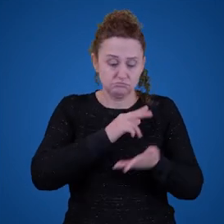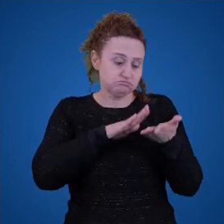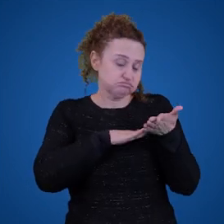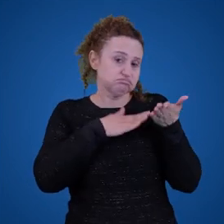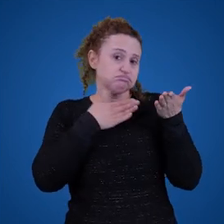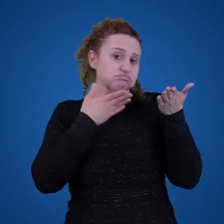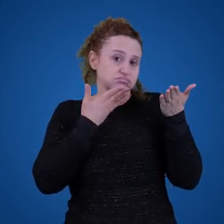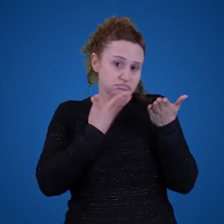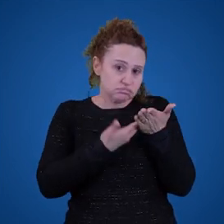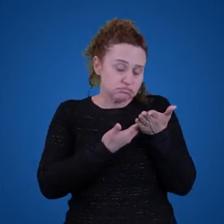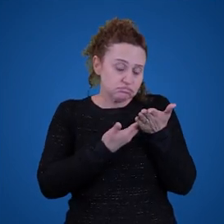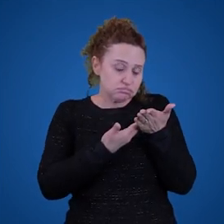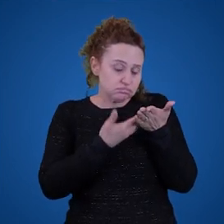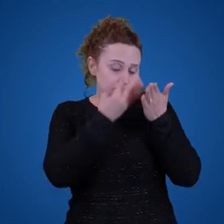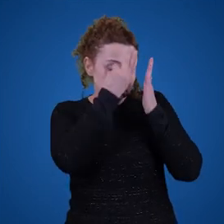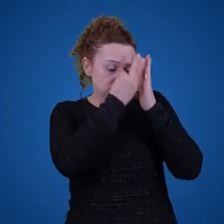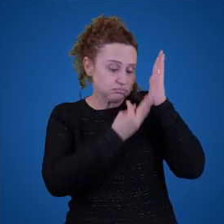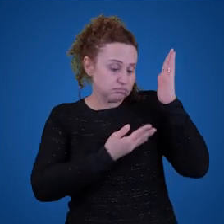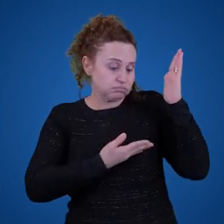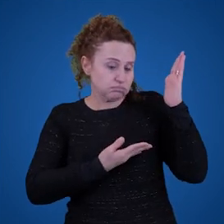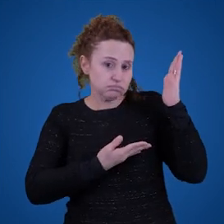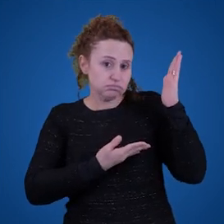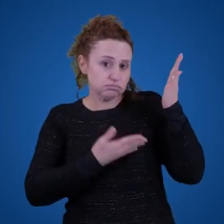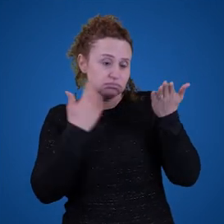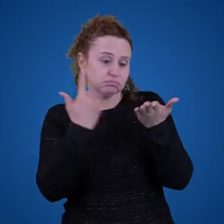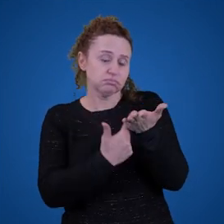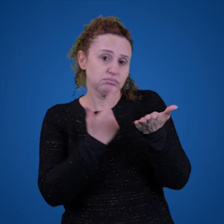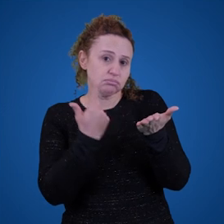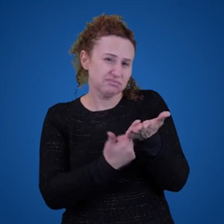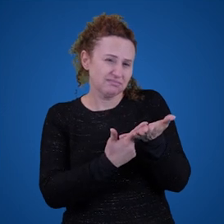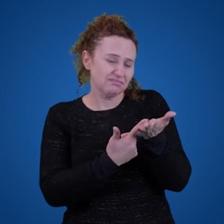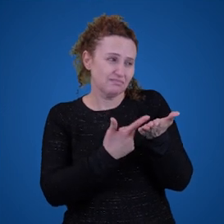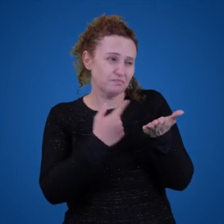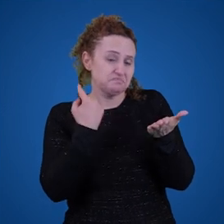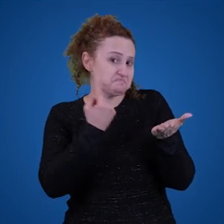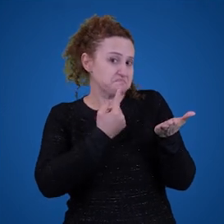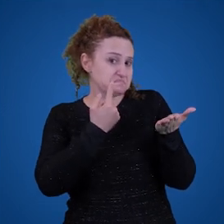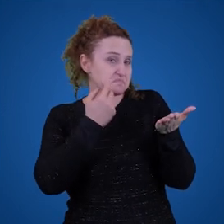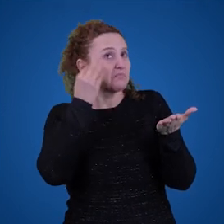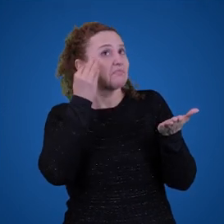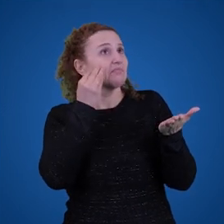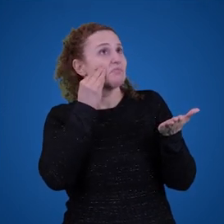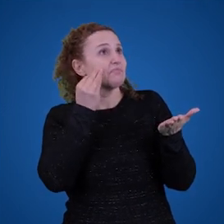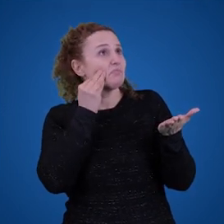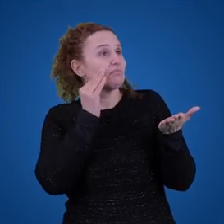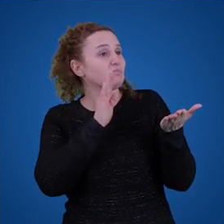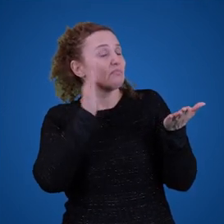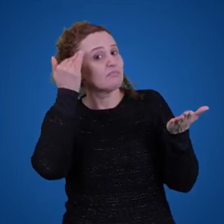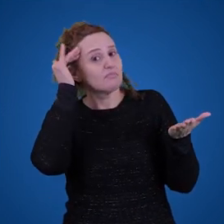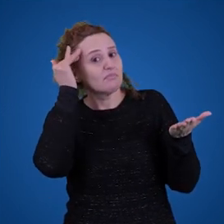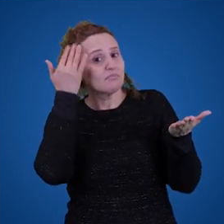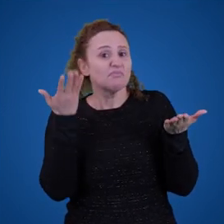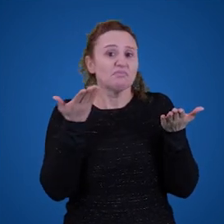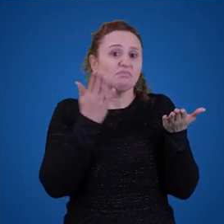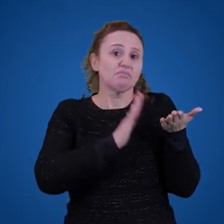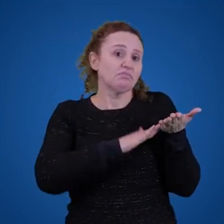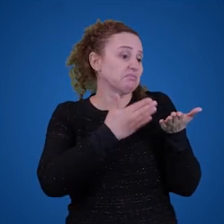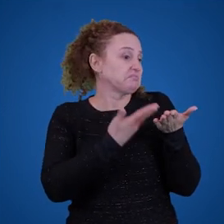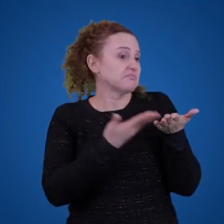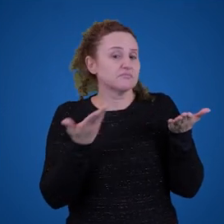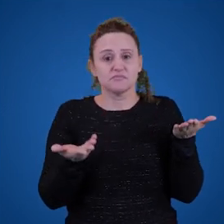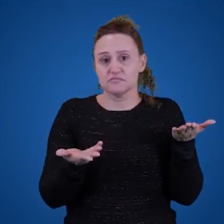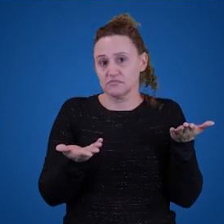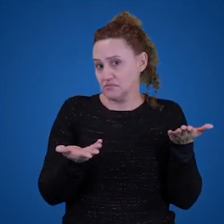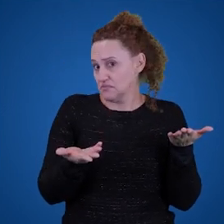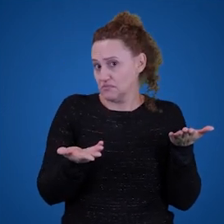um livro de literatura e interpreta aquele livro como a gente quiser. Ou, melhor dizendo, baseado nas